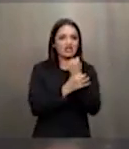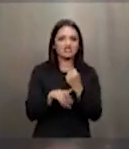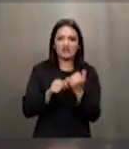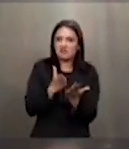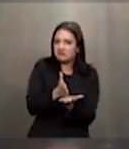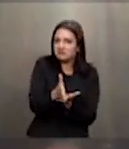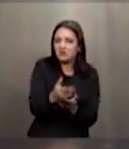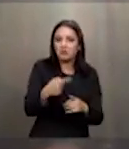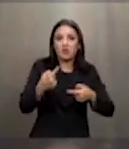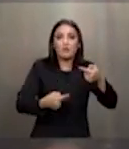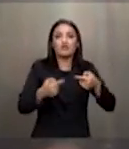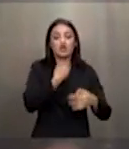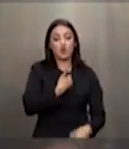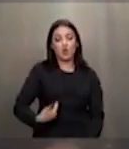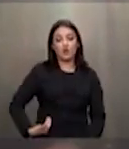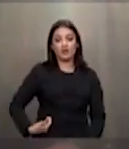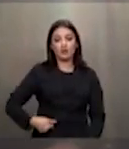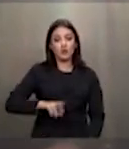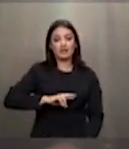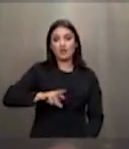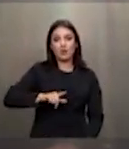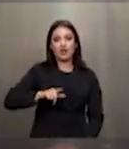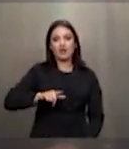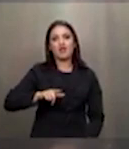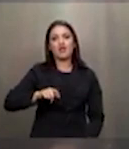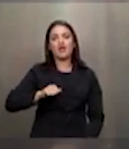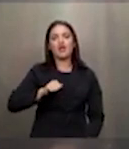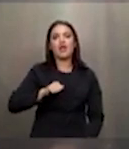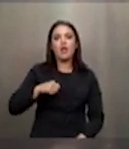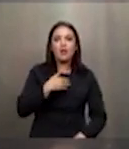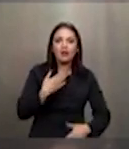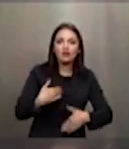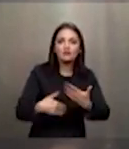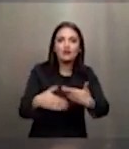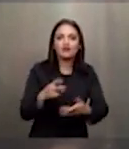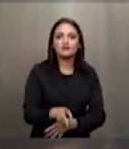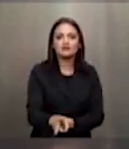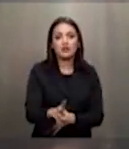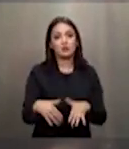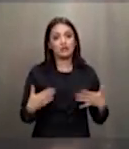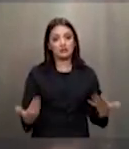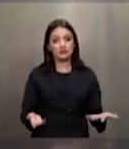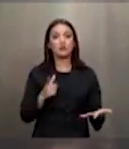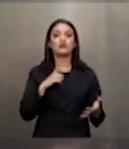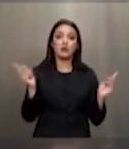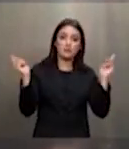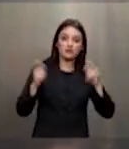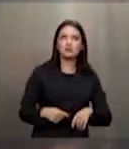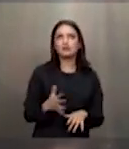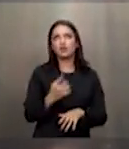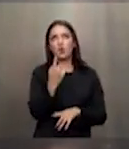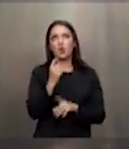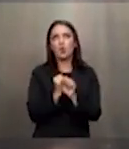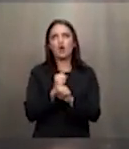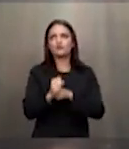de uma política de governo e não uma política de Estado e não está nada descartada por possibilidade de daqui a um ano nós